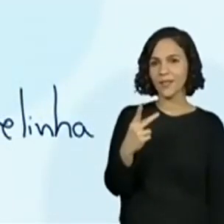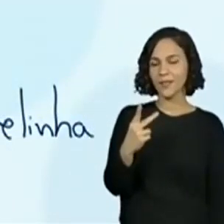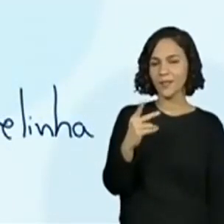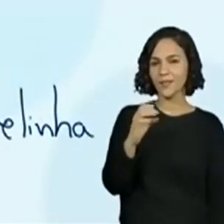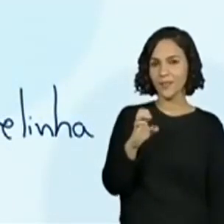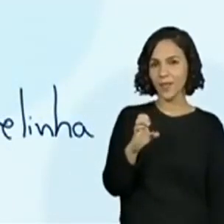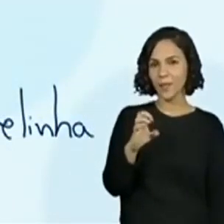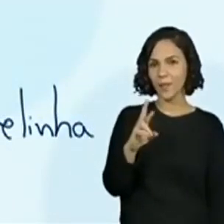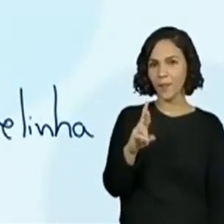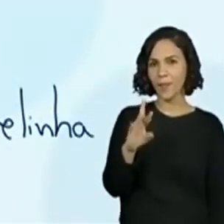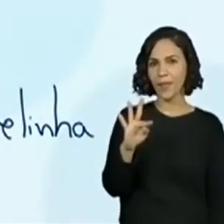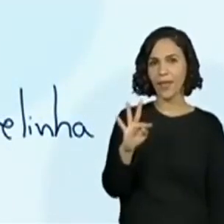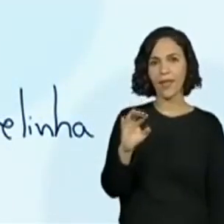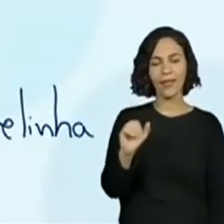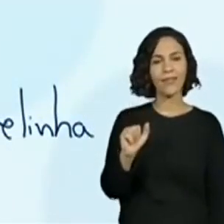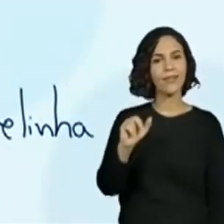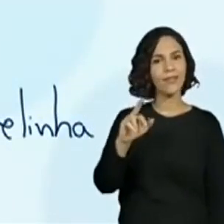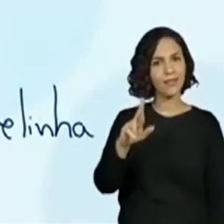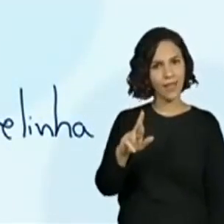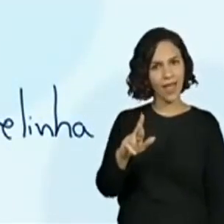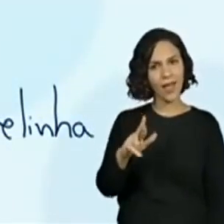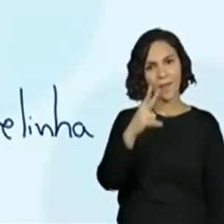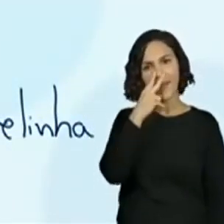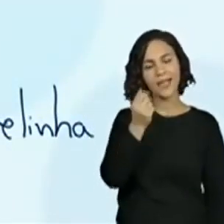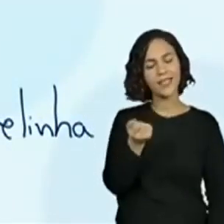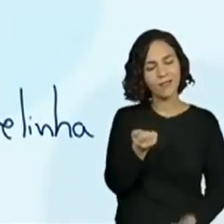Despertar emoções. Isso.